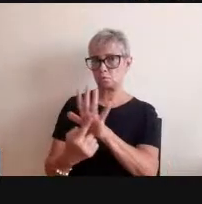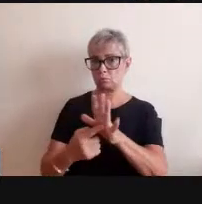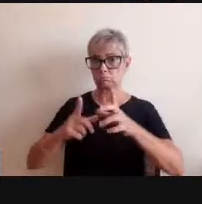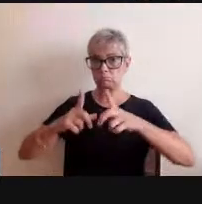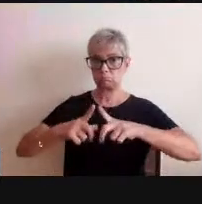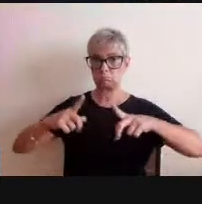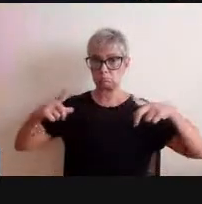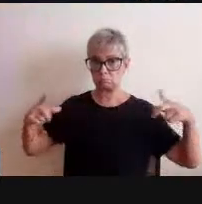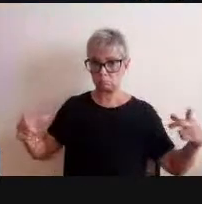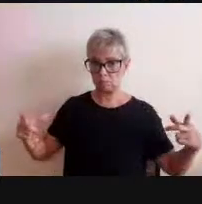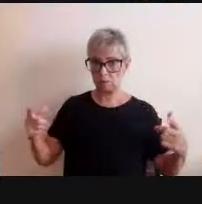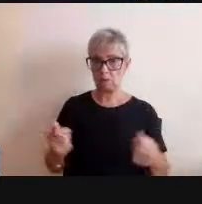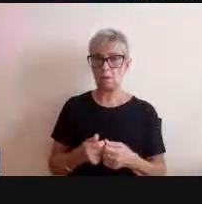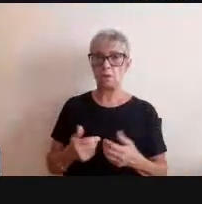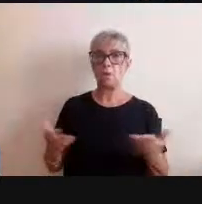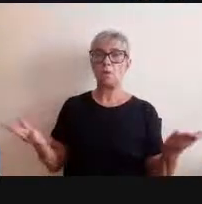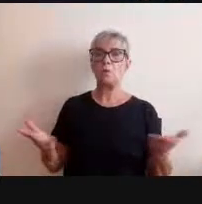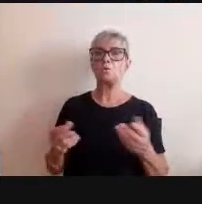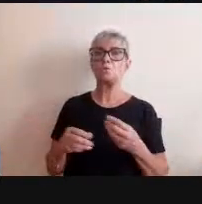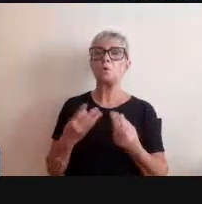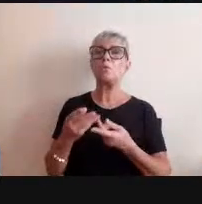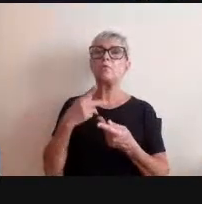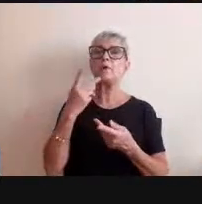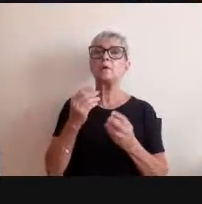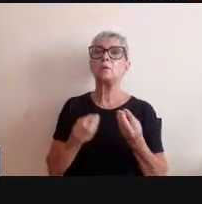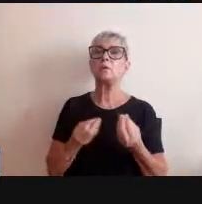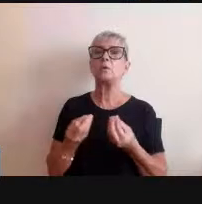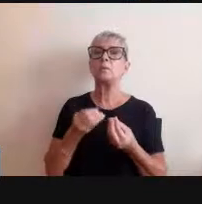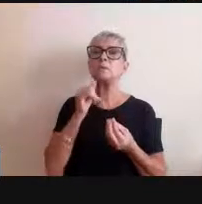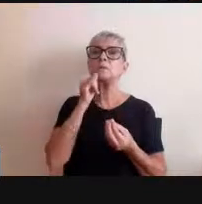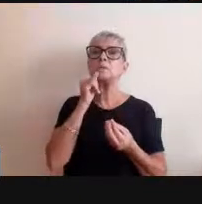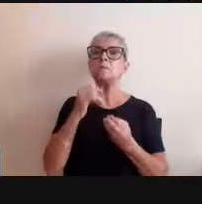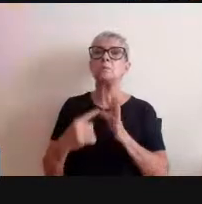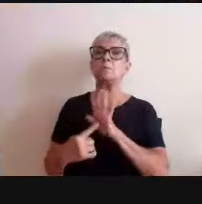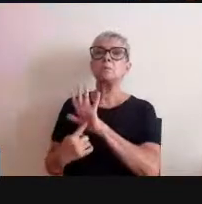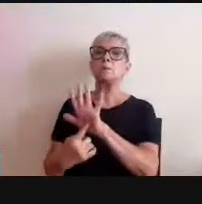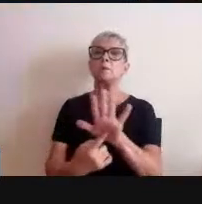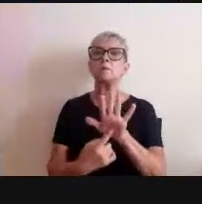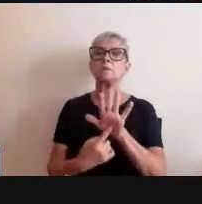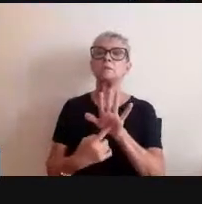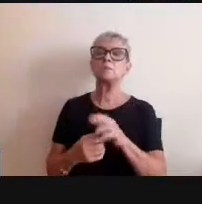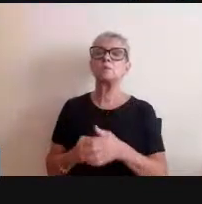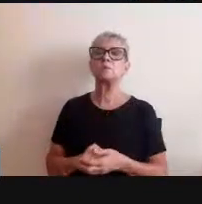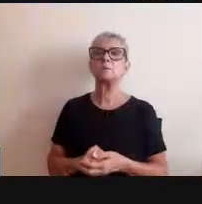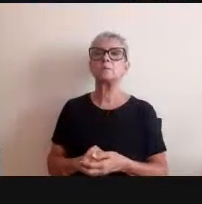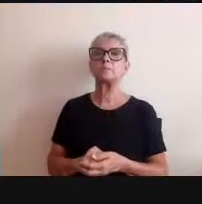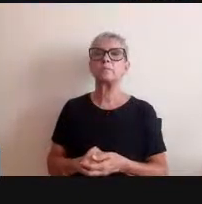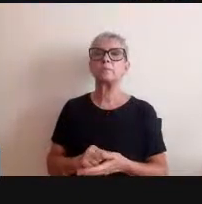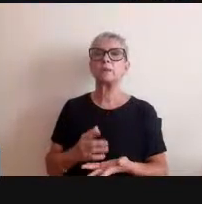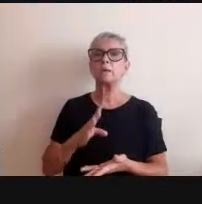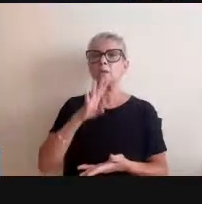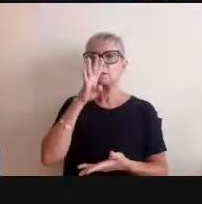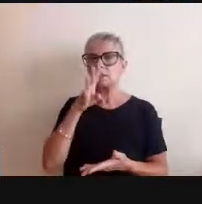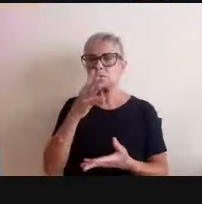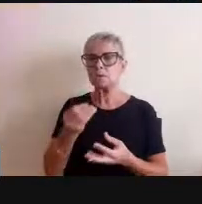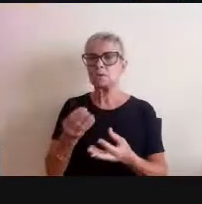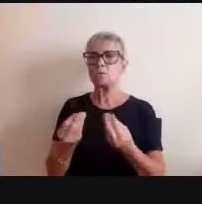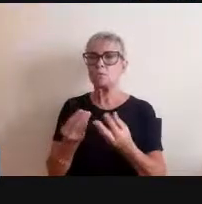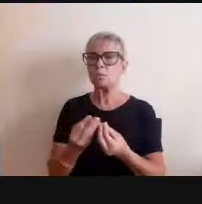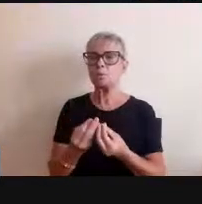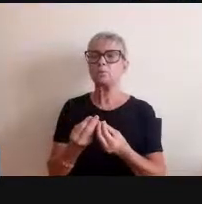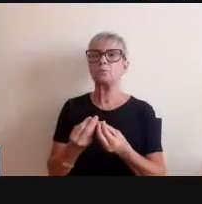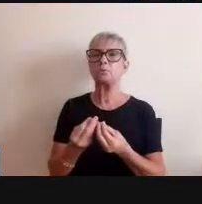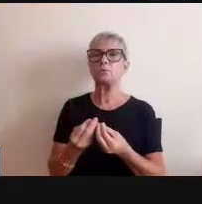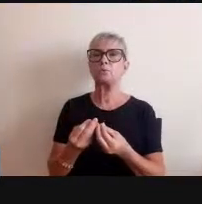o que hoje nós podemos chamar de uma exposição blockbuster então ela inaugura a